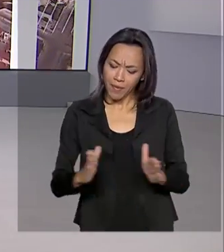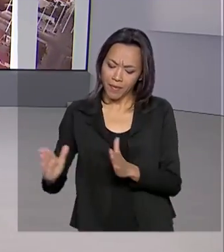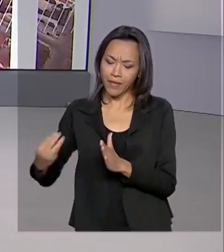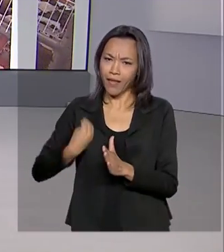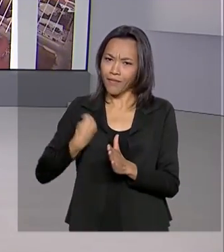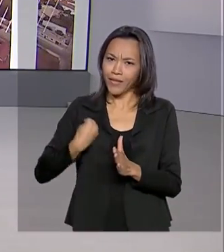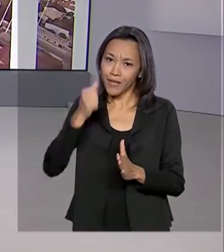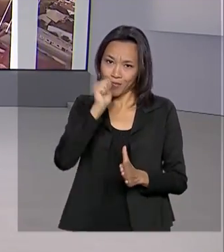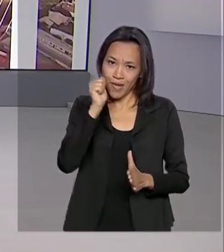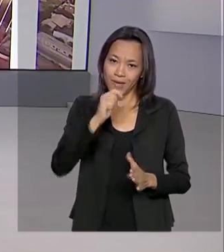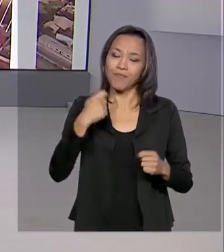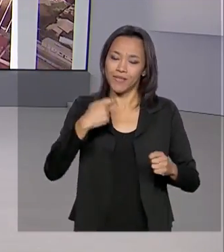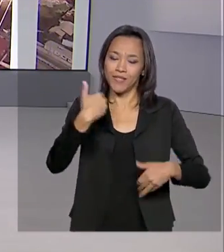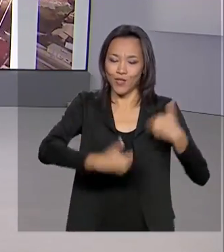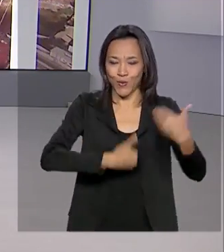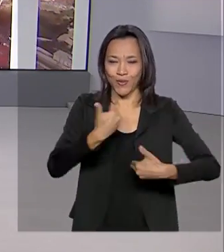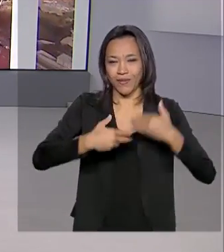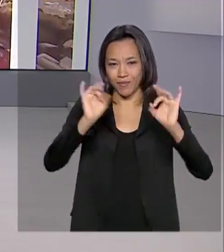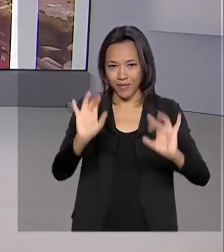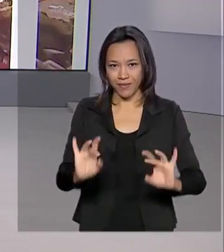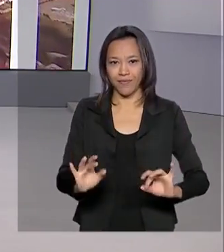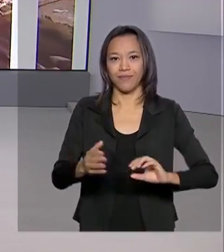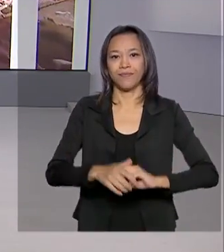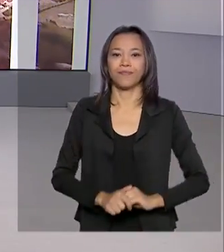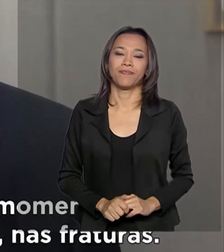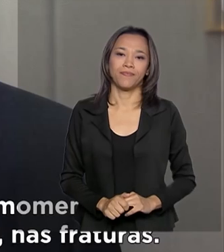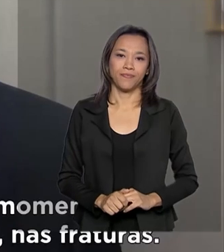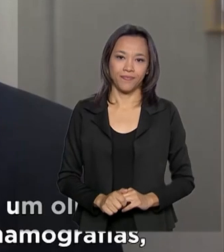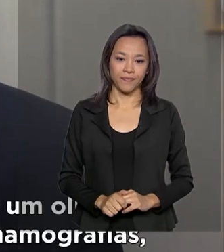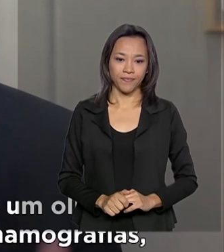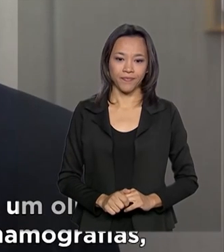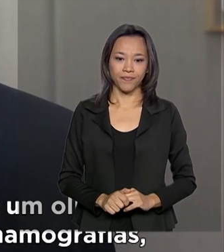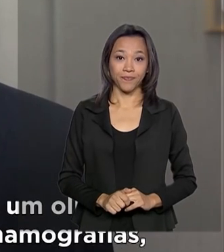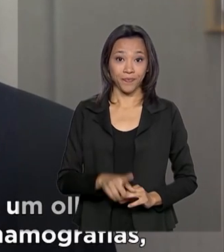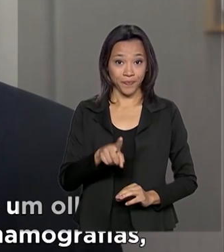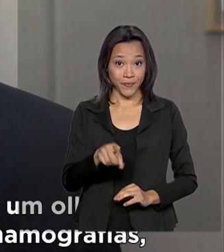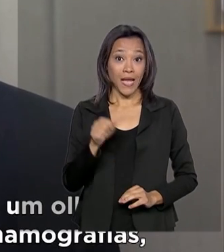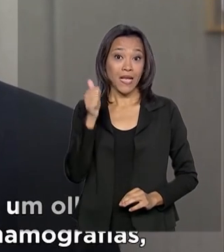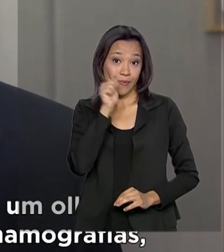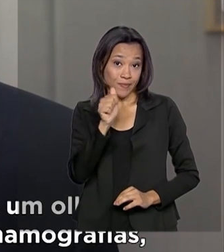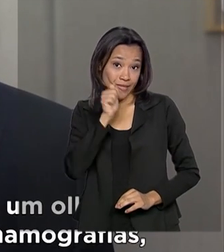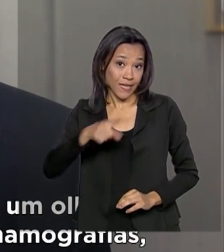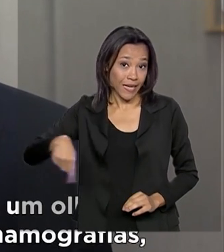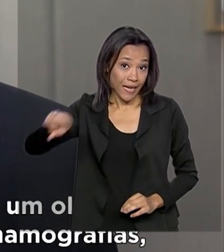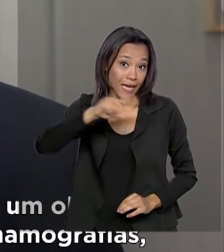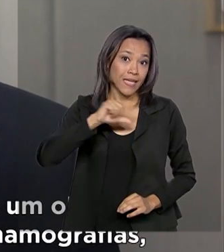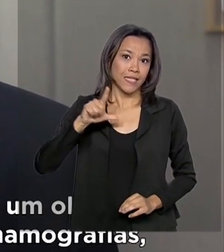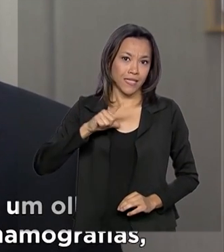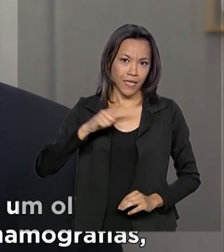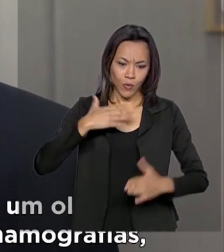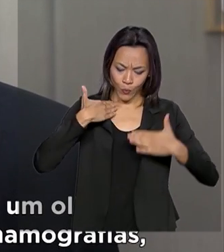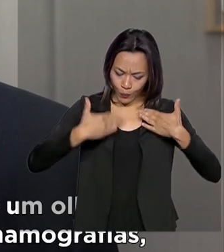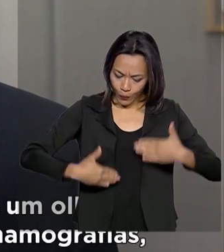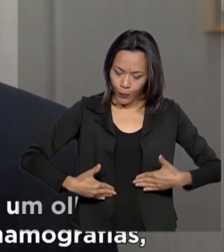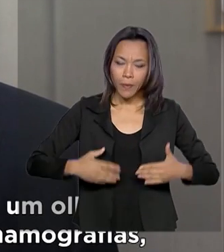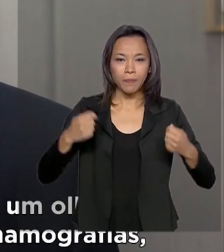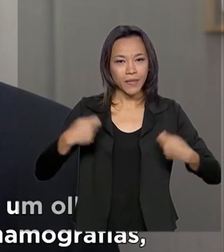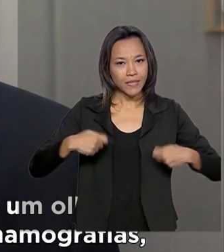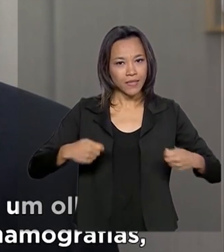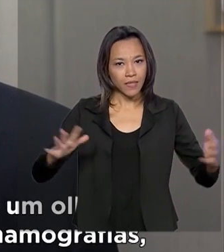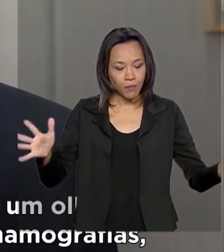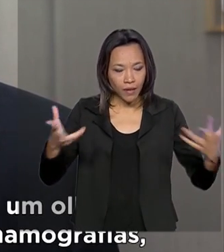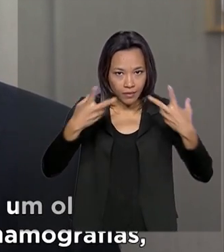mulheres precisam de cuidados especiais. As mulheres têm um organismo que merece um olhar